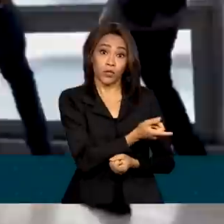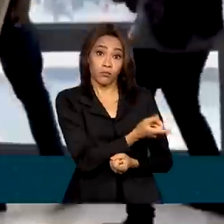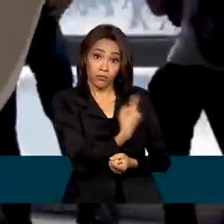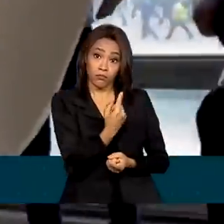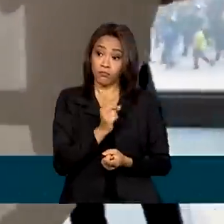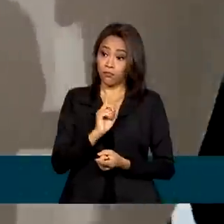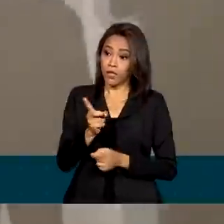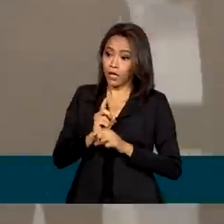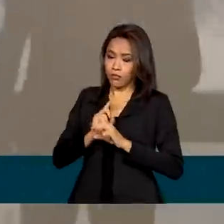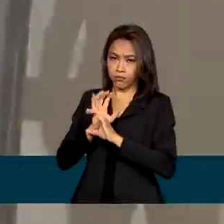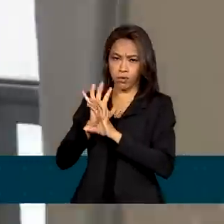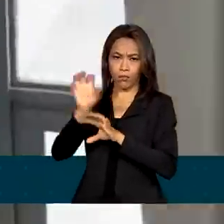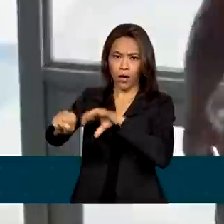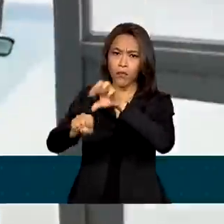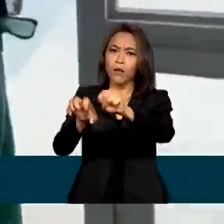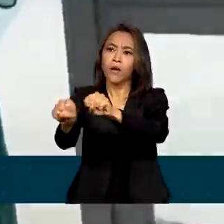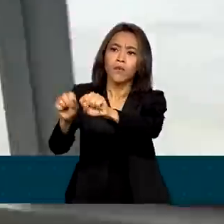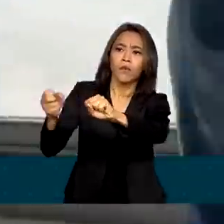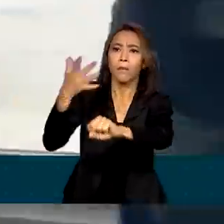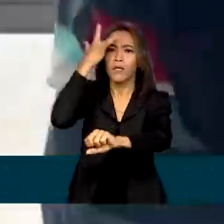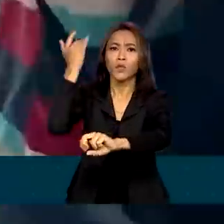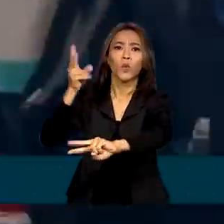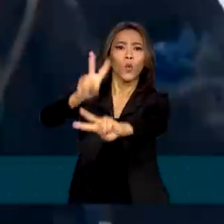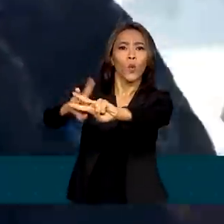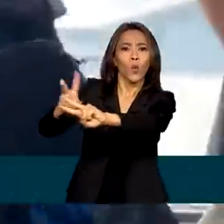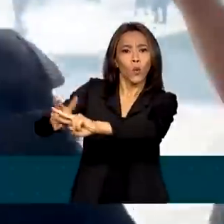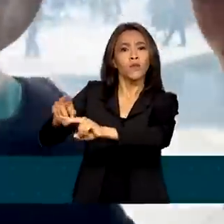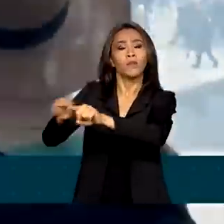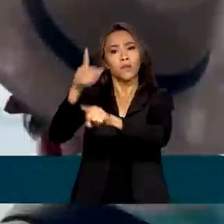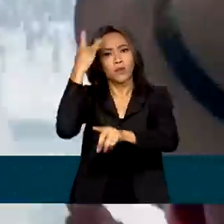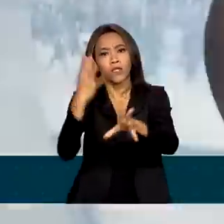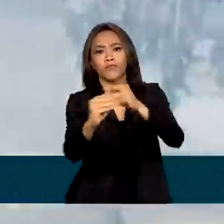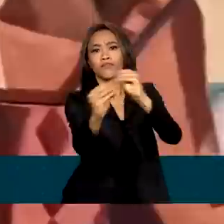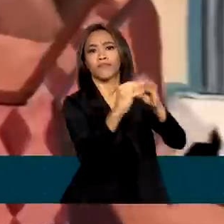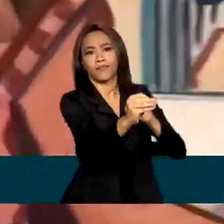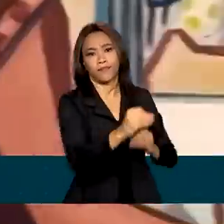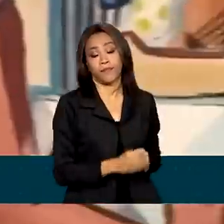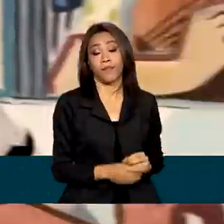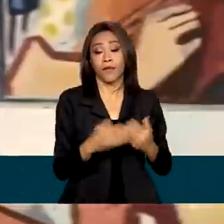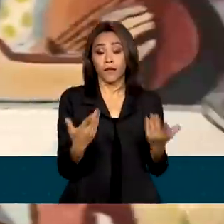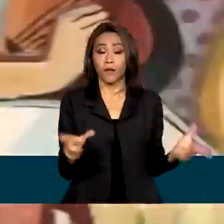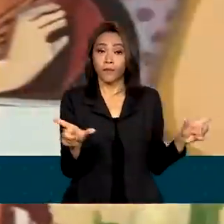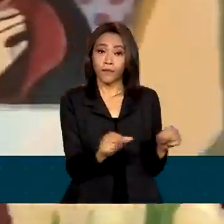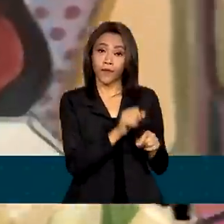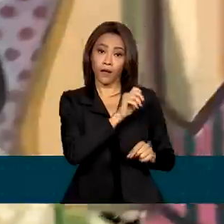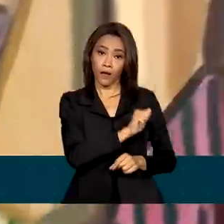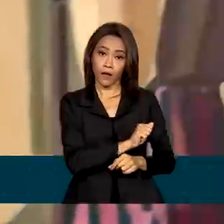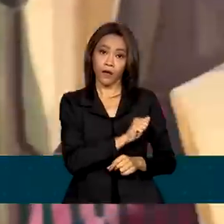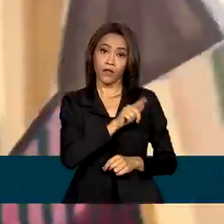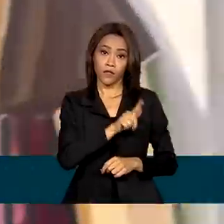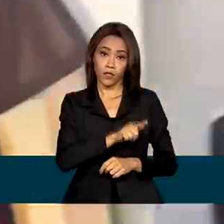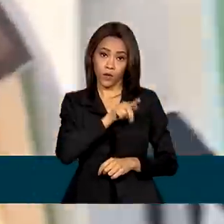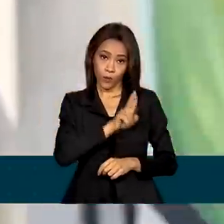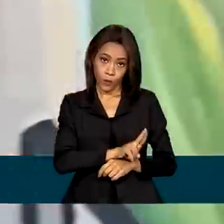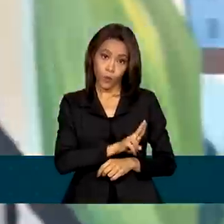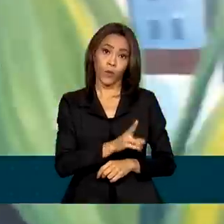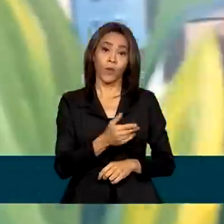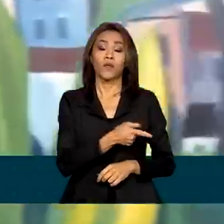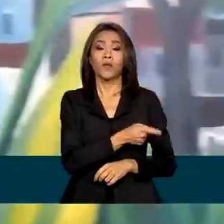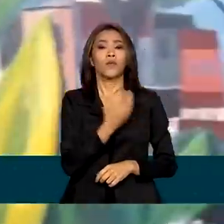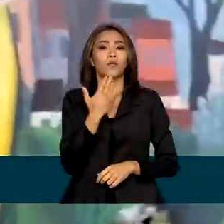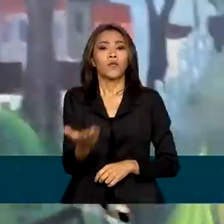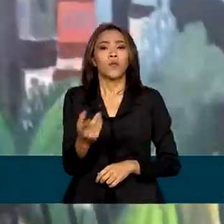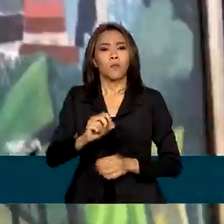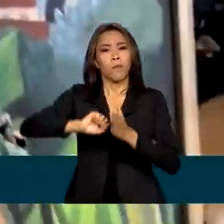expedidos, pessoas presas e foragidas. E uma outra informação é que a Advocacia Geral da União solicitou que o bloqueio de bens